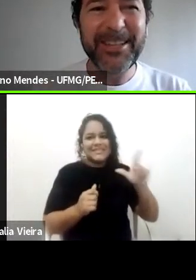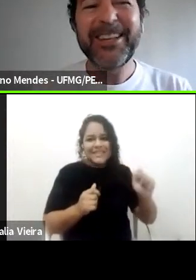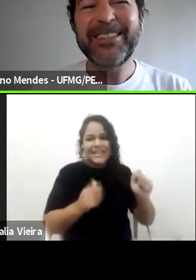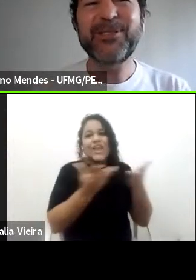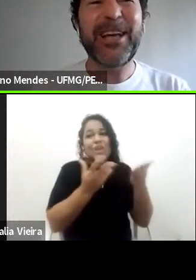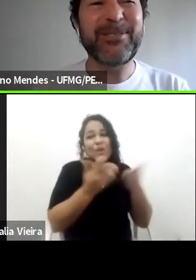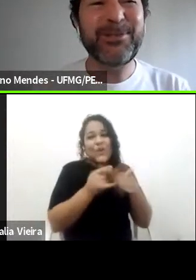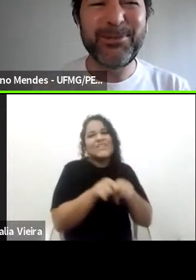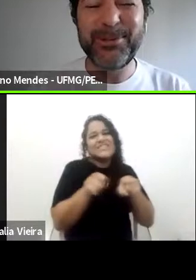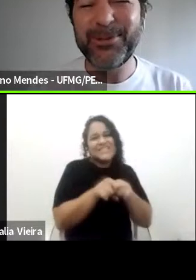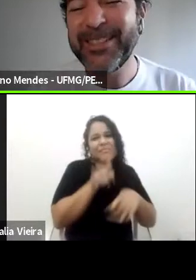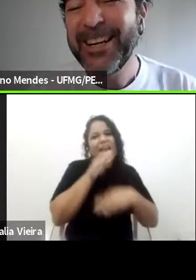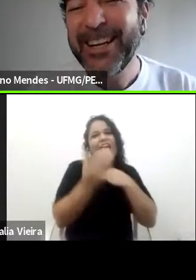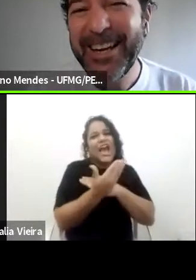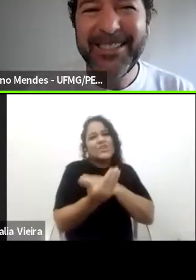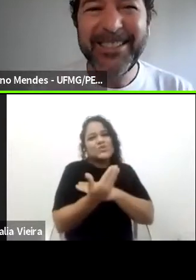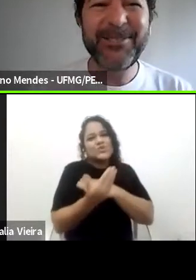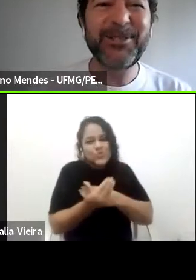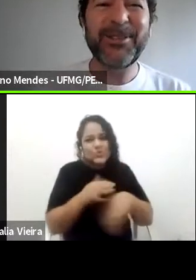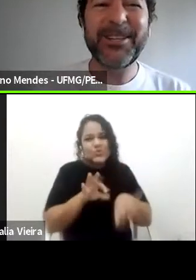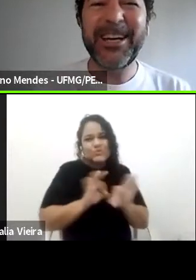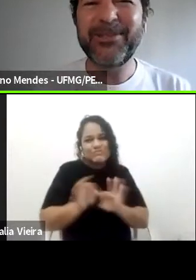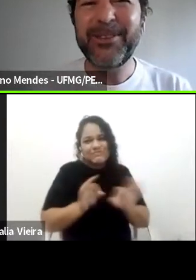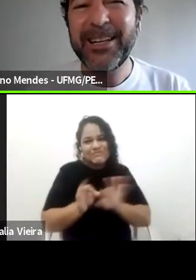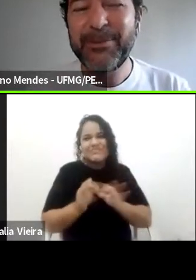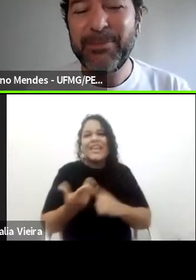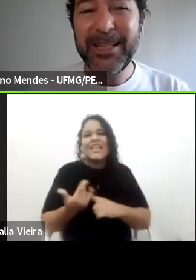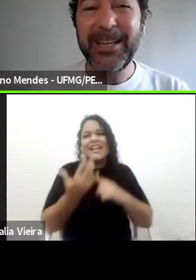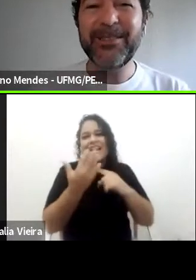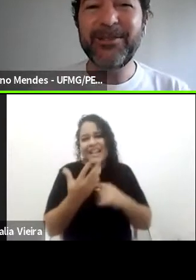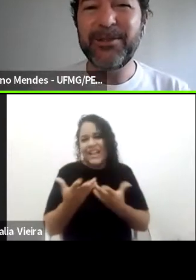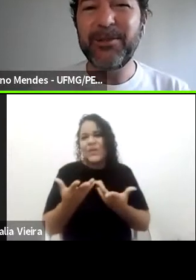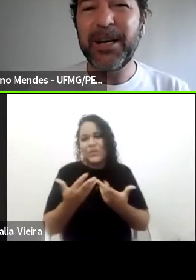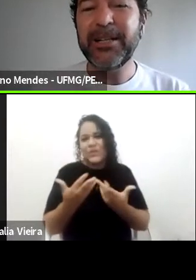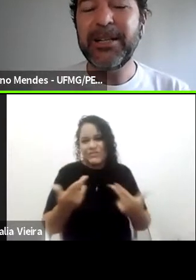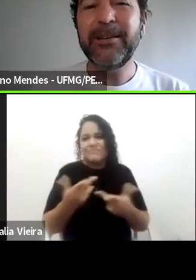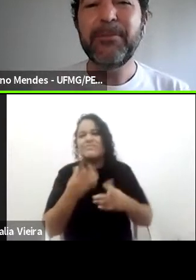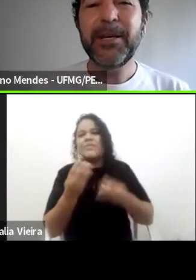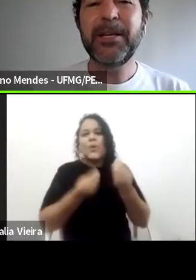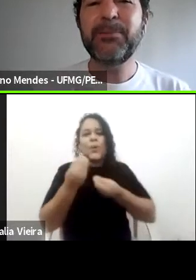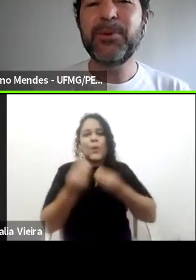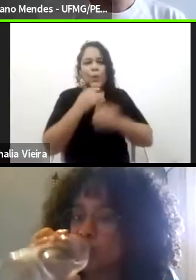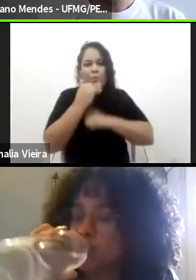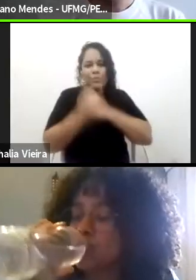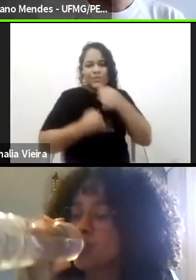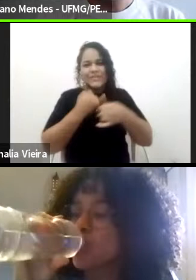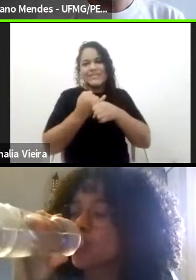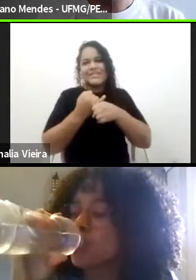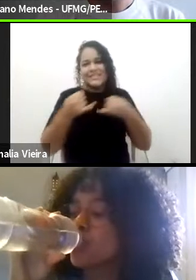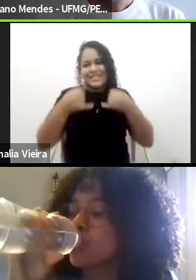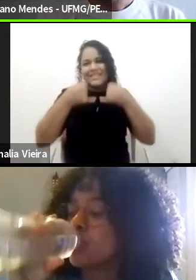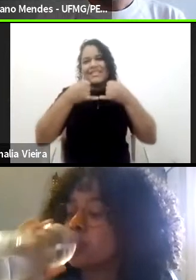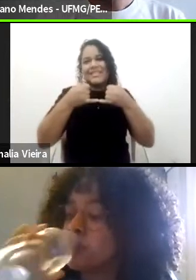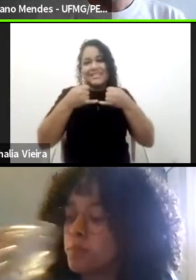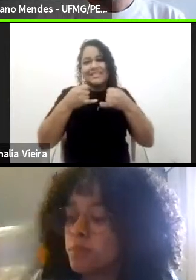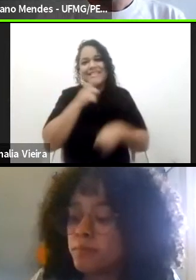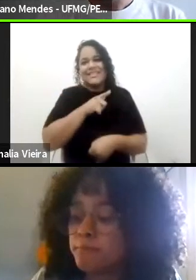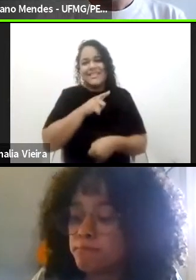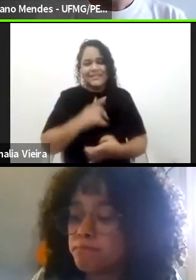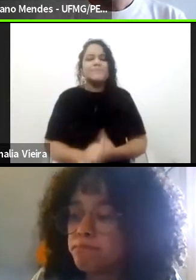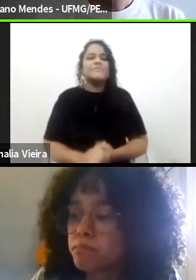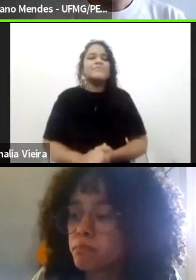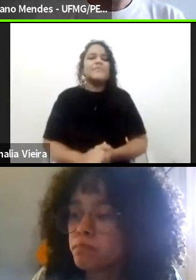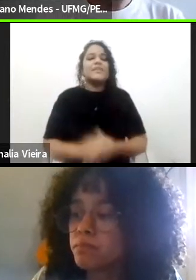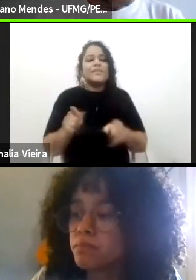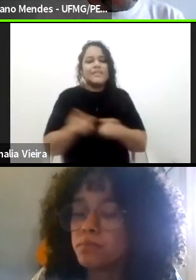dos assuntos, de nos colocar no ar e manter-nos no ar aqui. queria muito agradecer a Ana